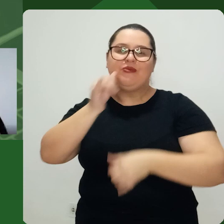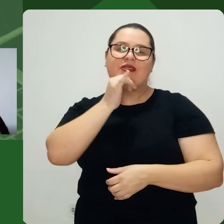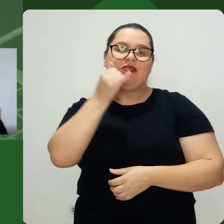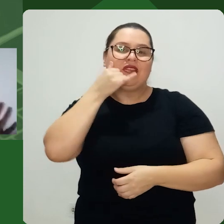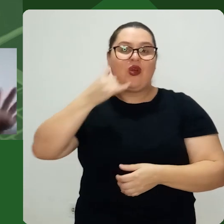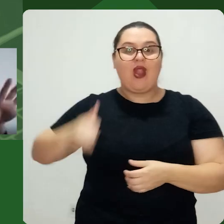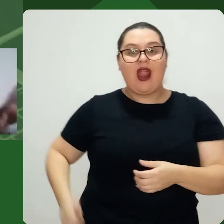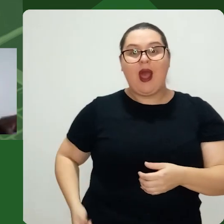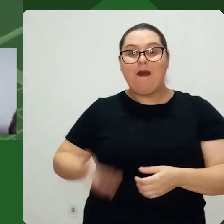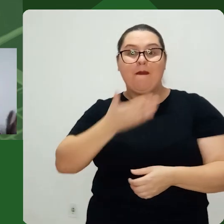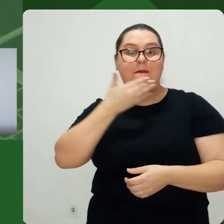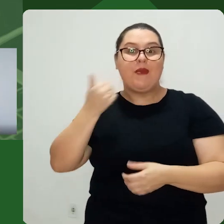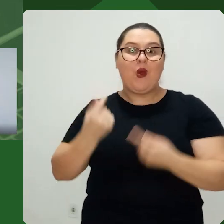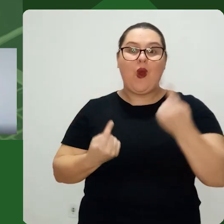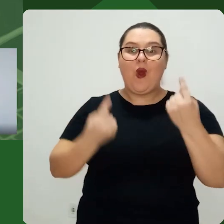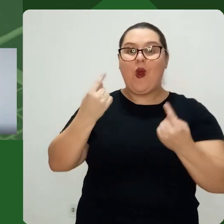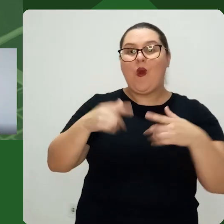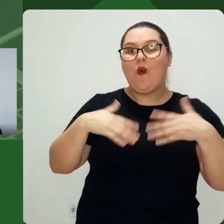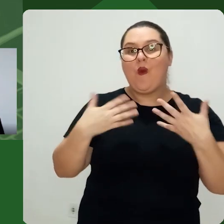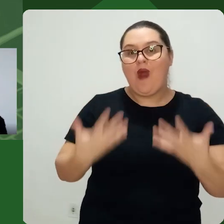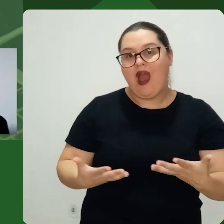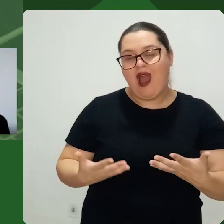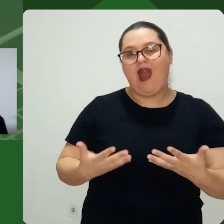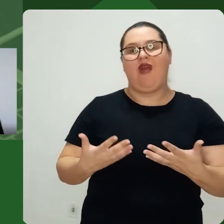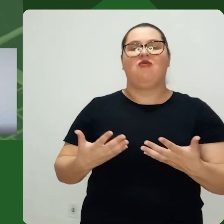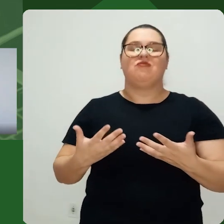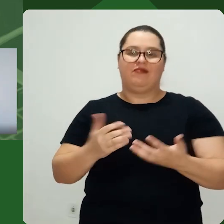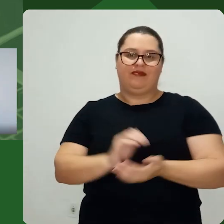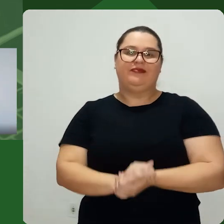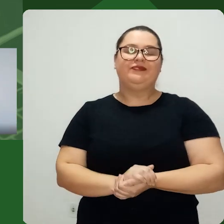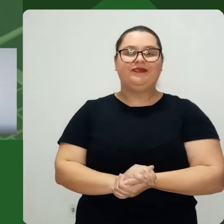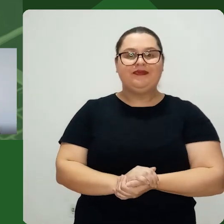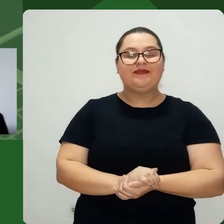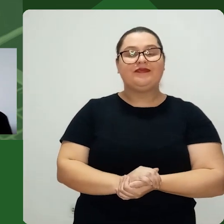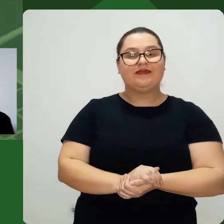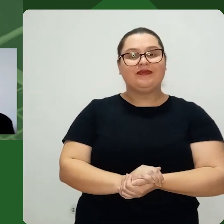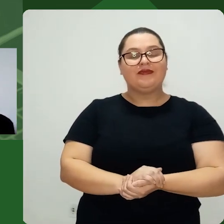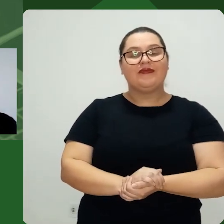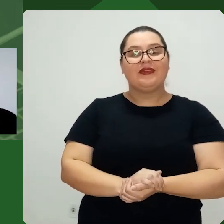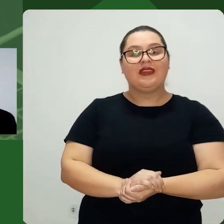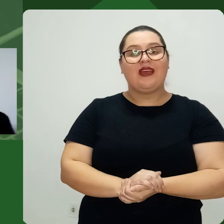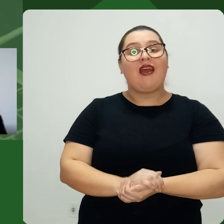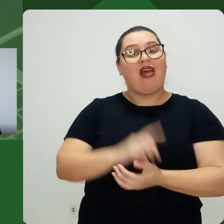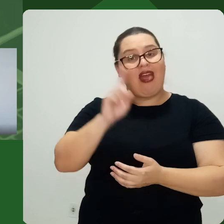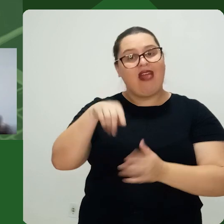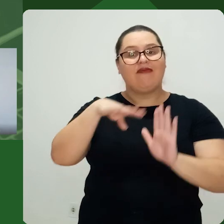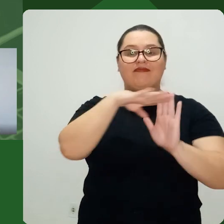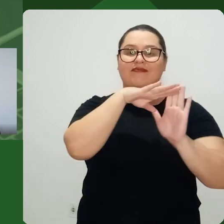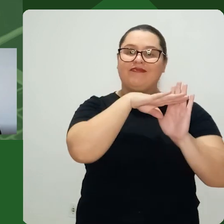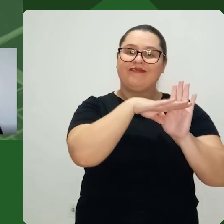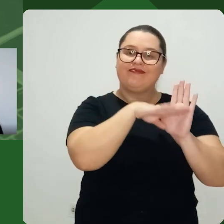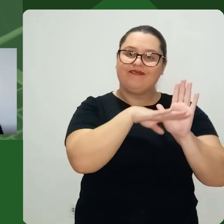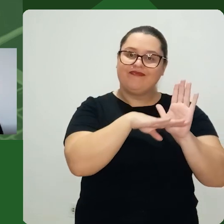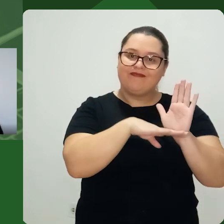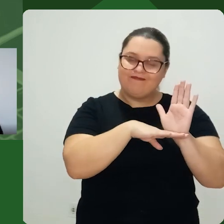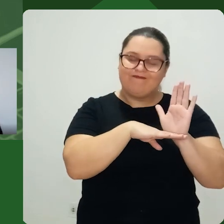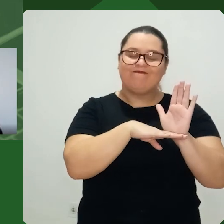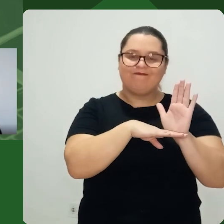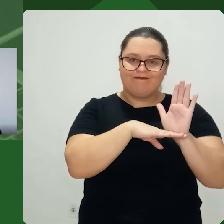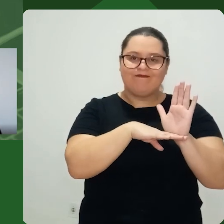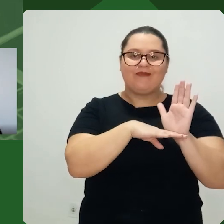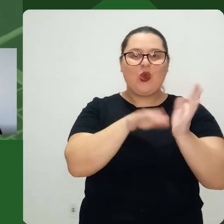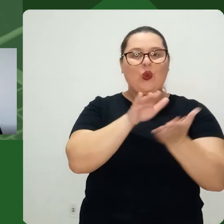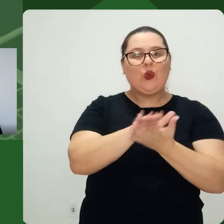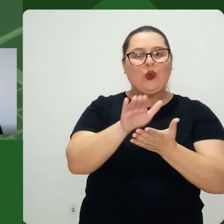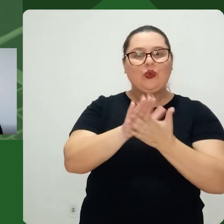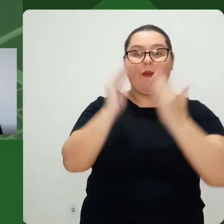decidir ali Qual o celular Que eu vou comprar Se eu vou comprar O meu iPhone Ou se eu vou comprar Não sei o que Enfim São esses